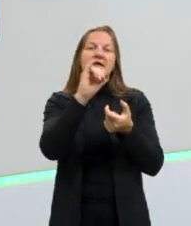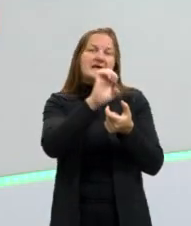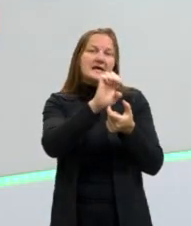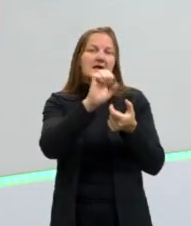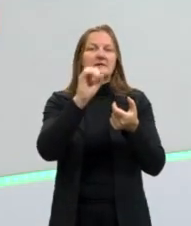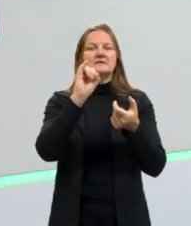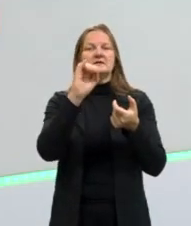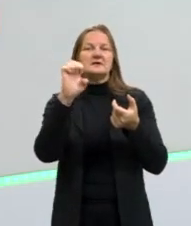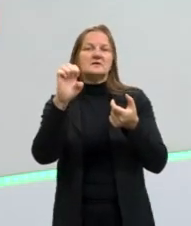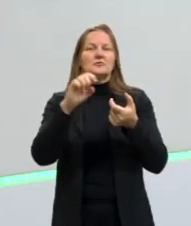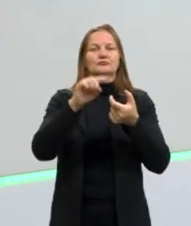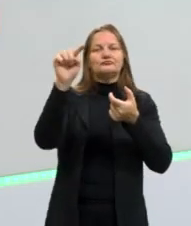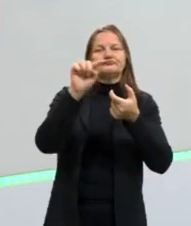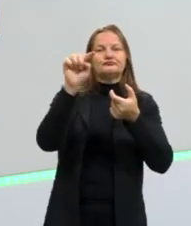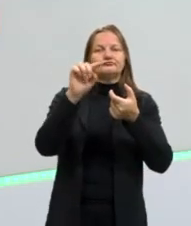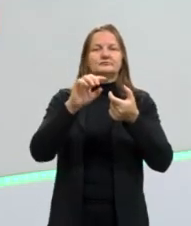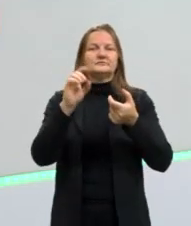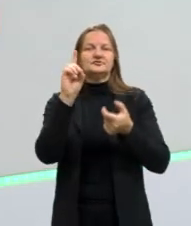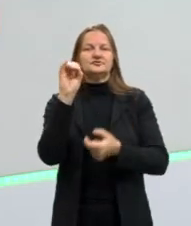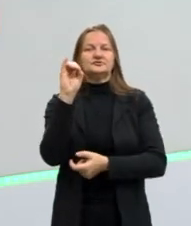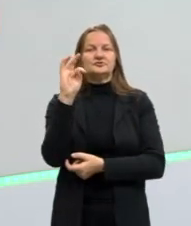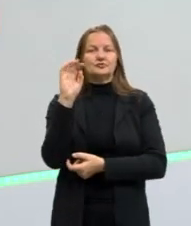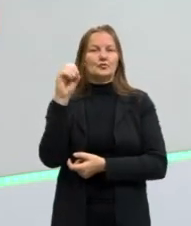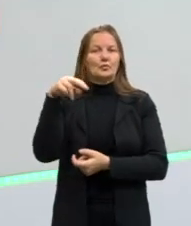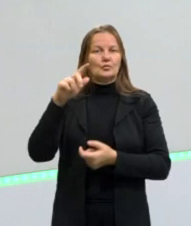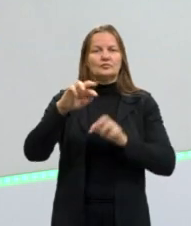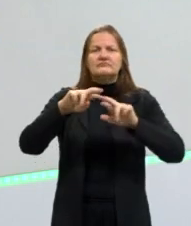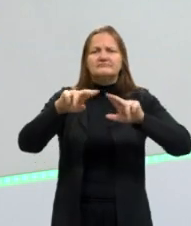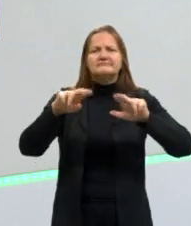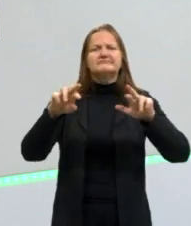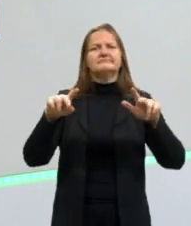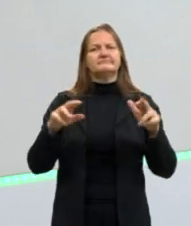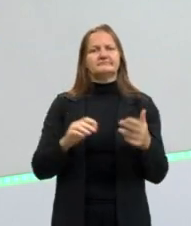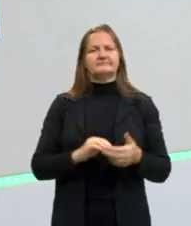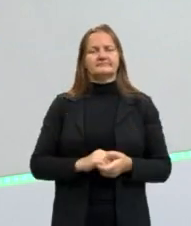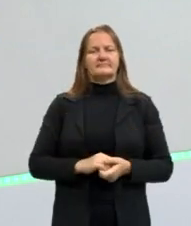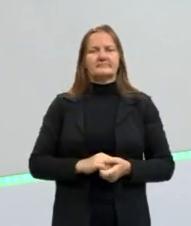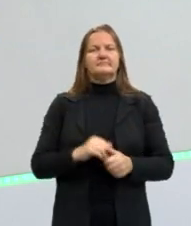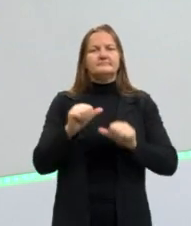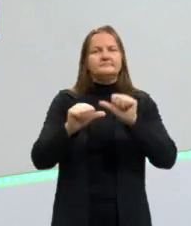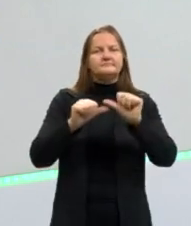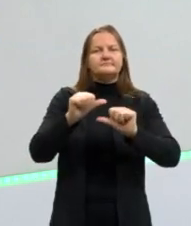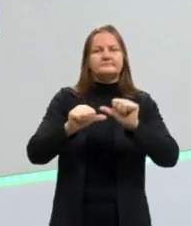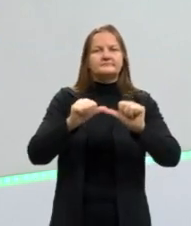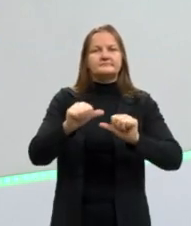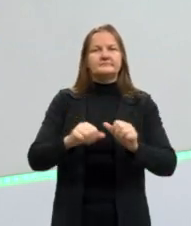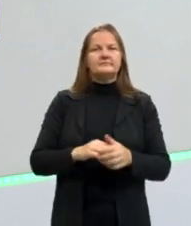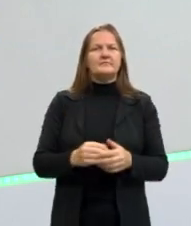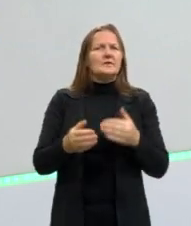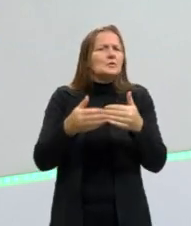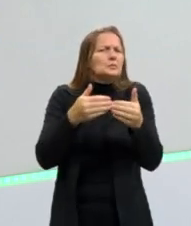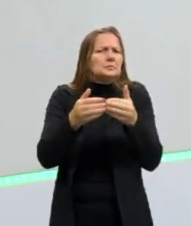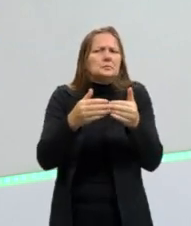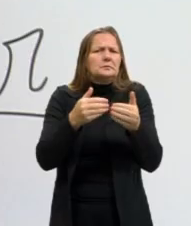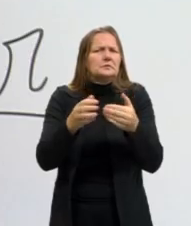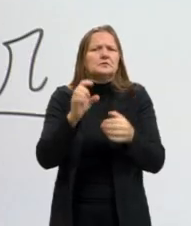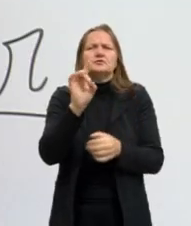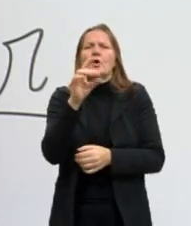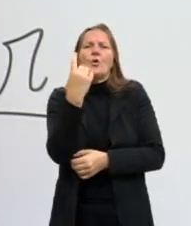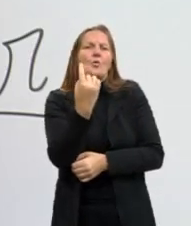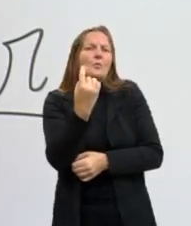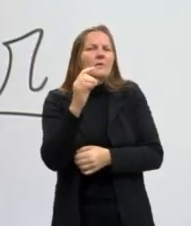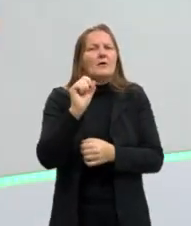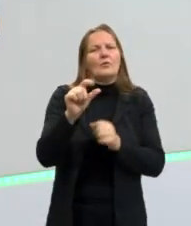um ditongo, aqui no momento da conjugação, é uma das mudanças, mas não importa se é apenas numa das